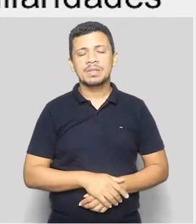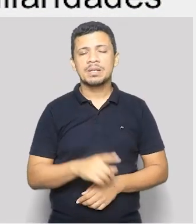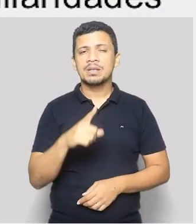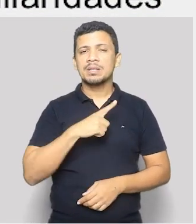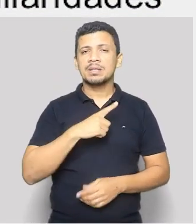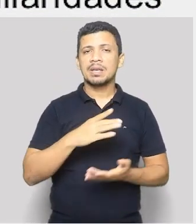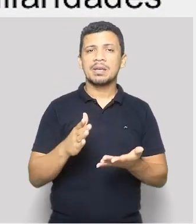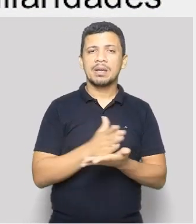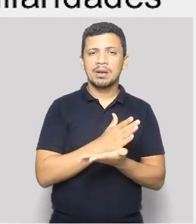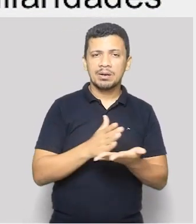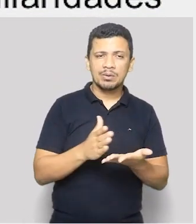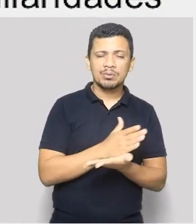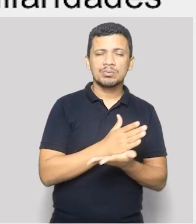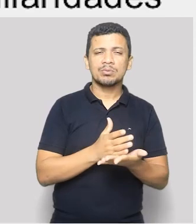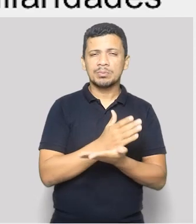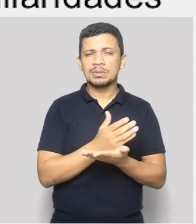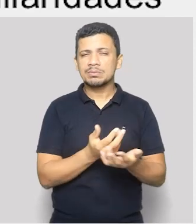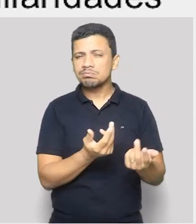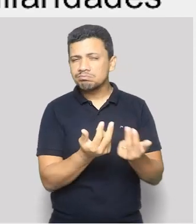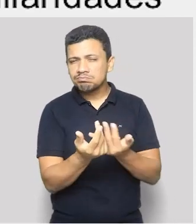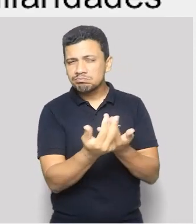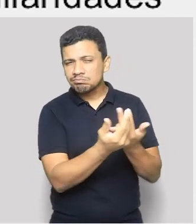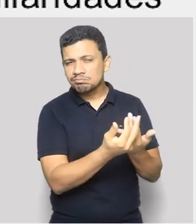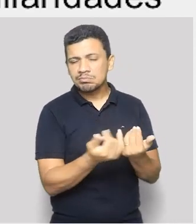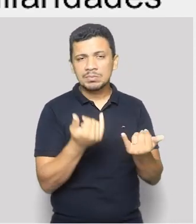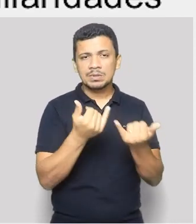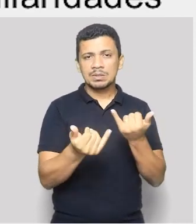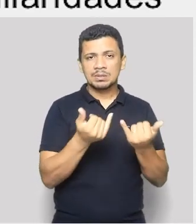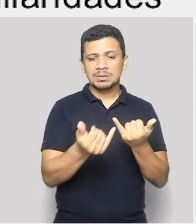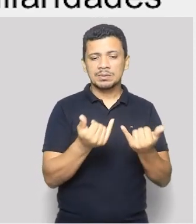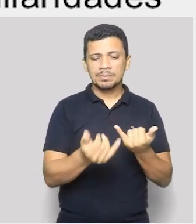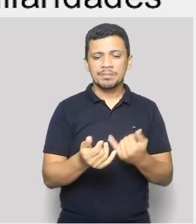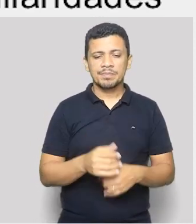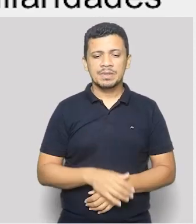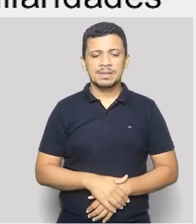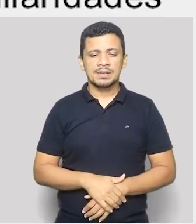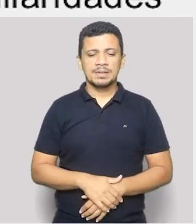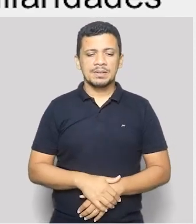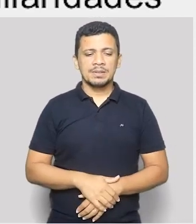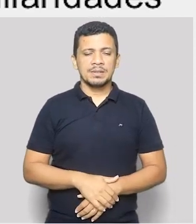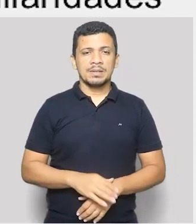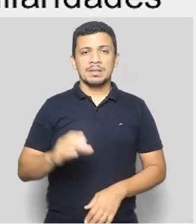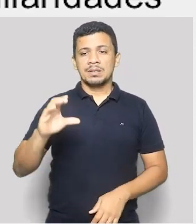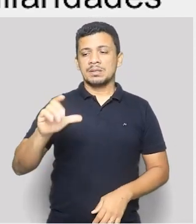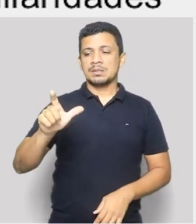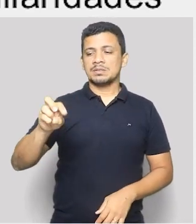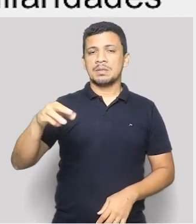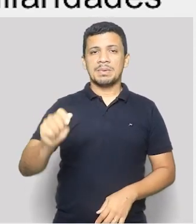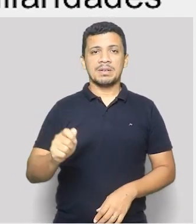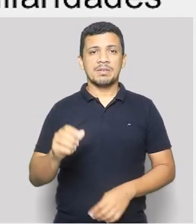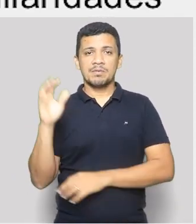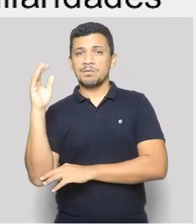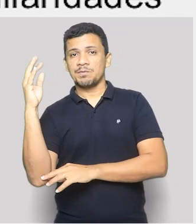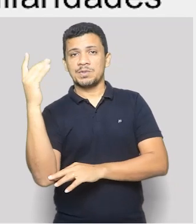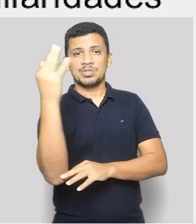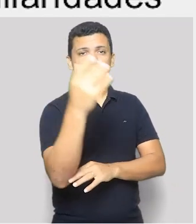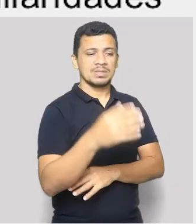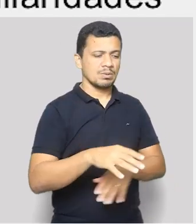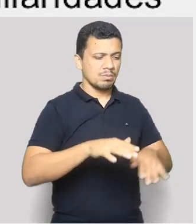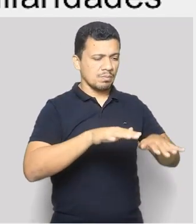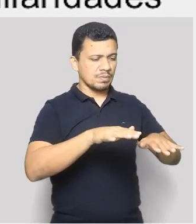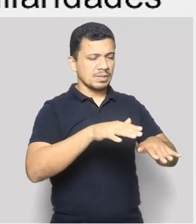certa homogeneidade em termos de, olha só como é interessante, clima, vegetação, relevo,